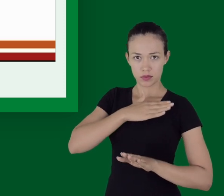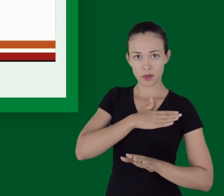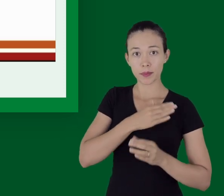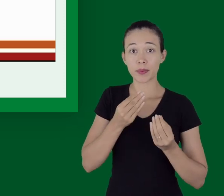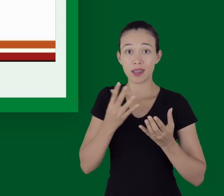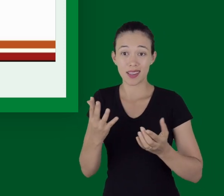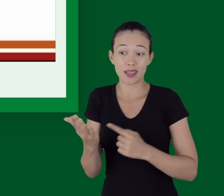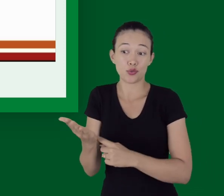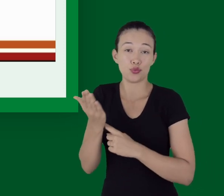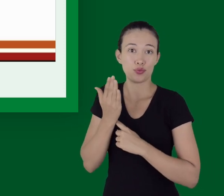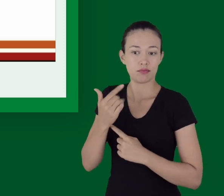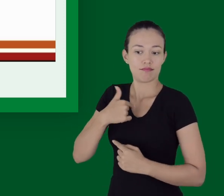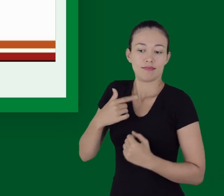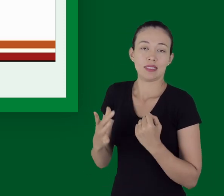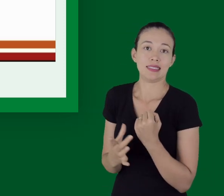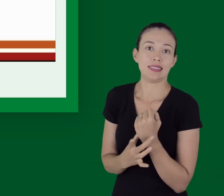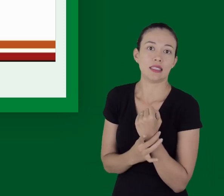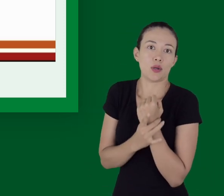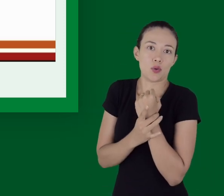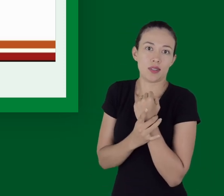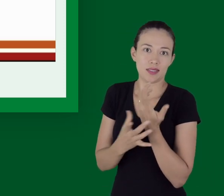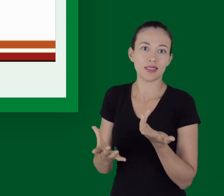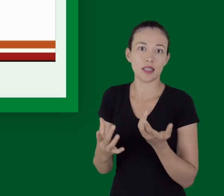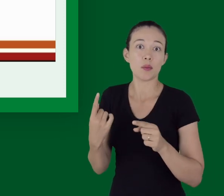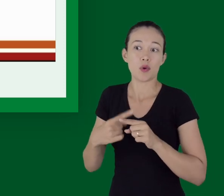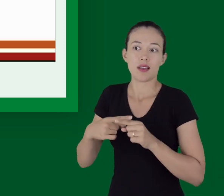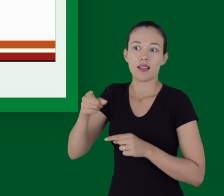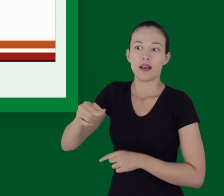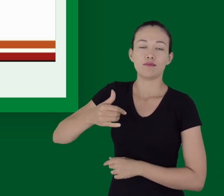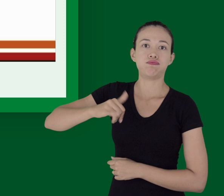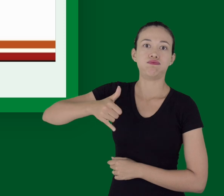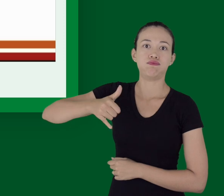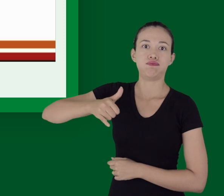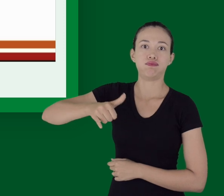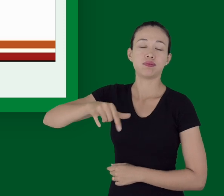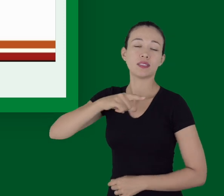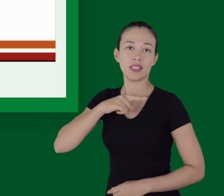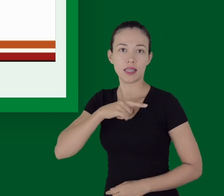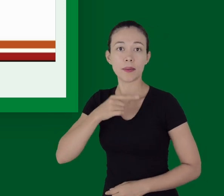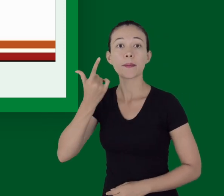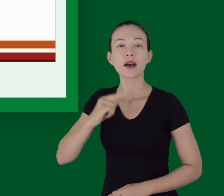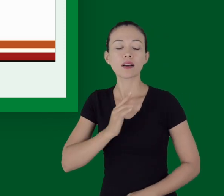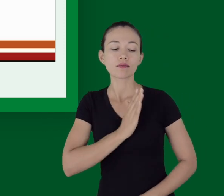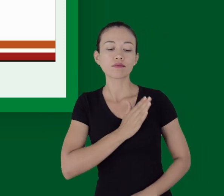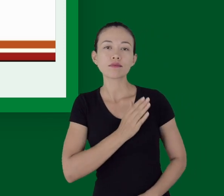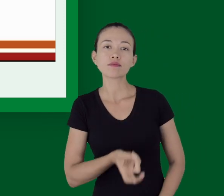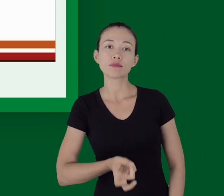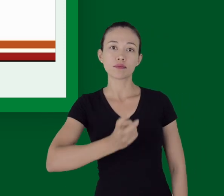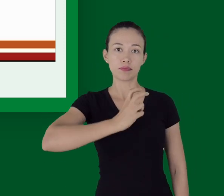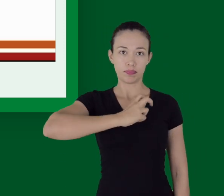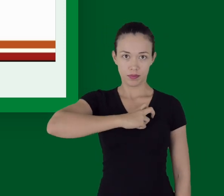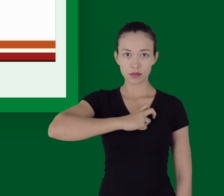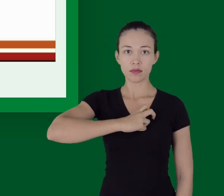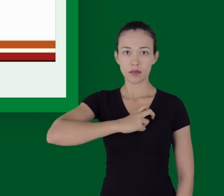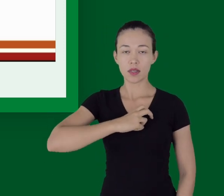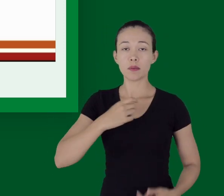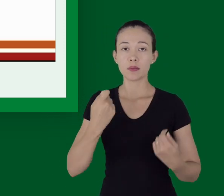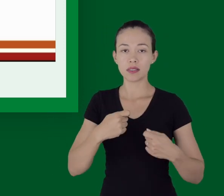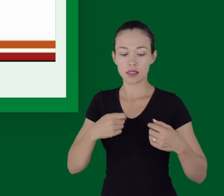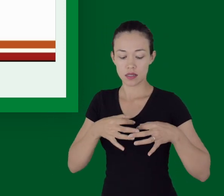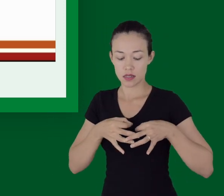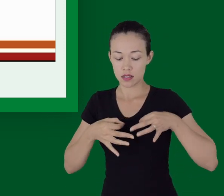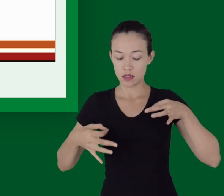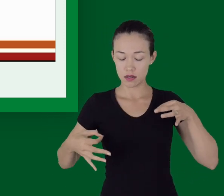socorrista, a água, o condutor de eletricidade. E, em portadores de marca-passo, a tem que respeitar a distância. Não pode